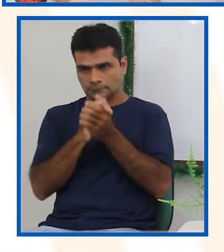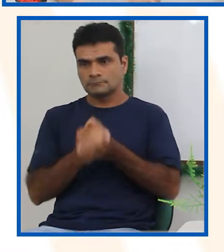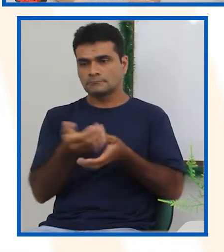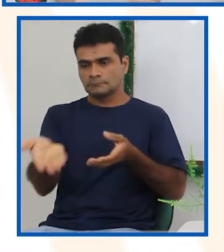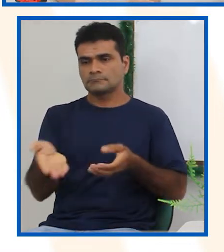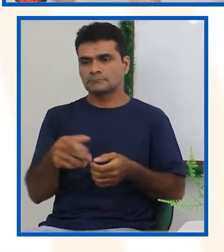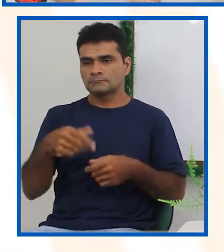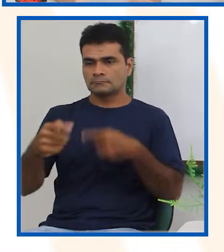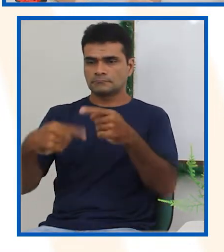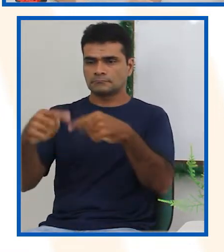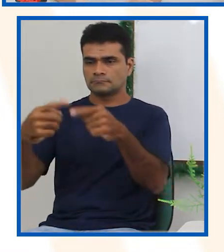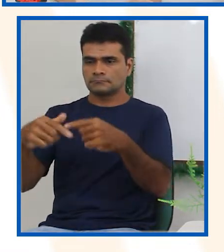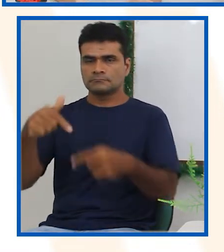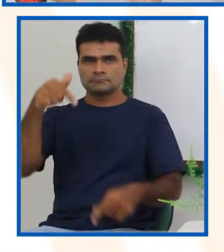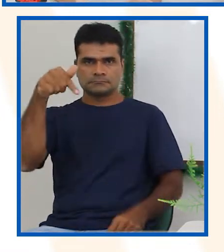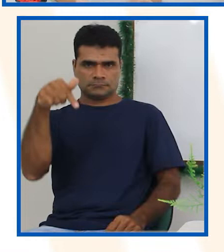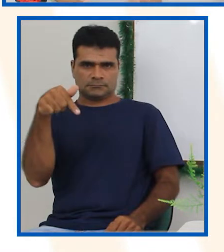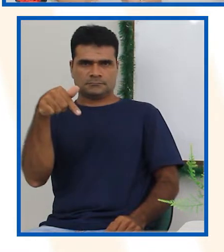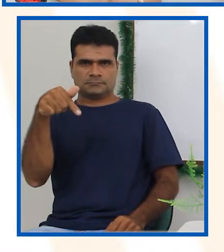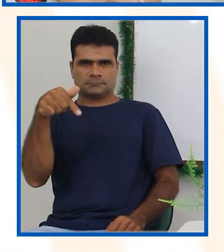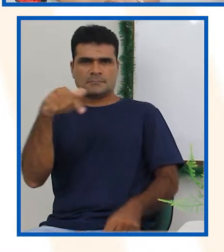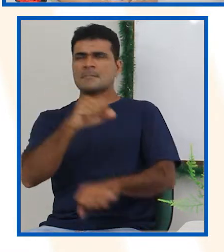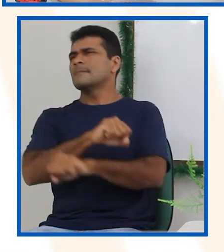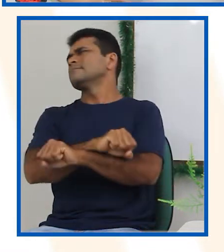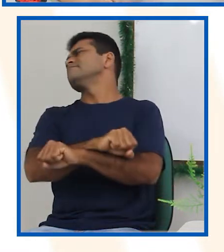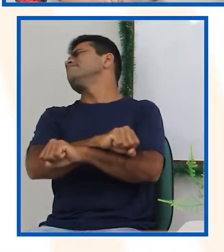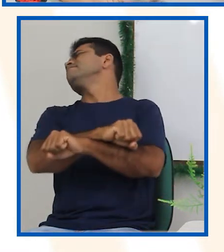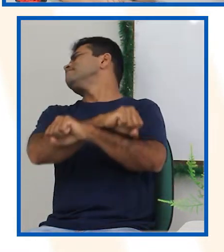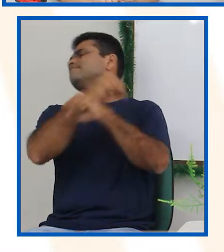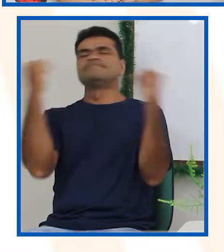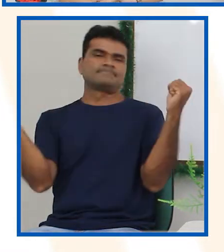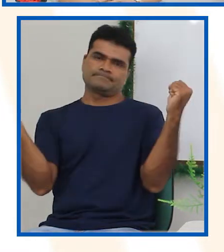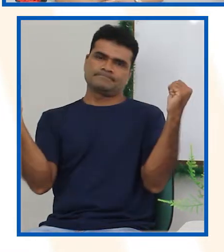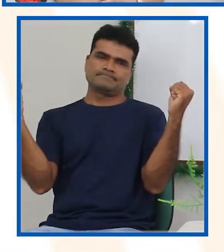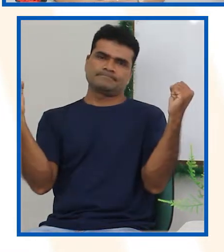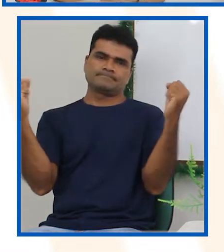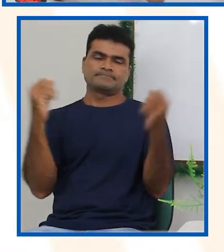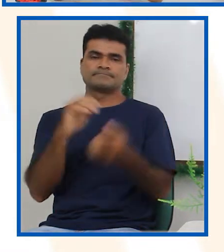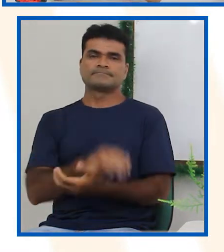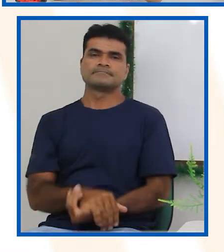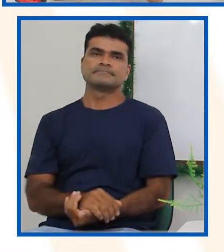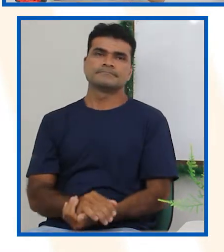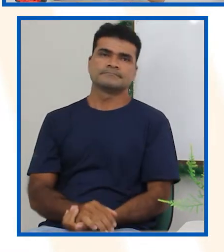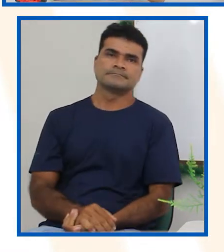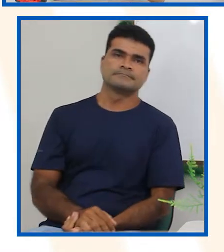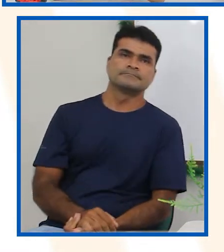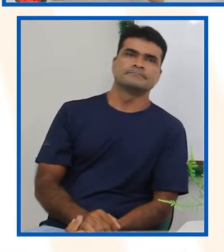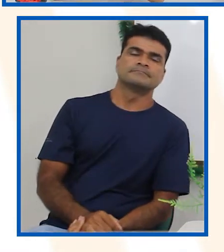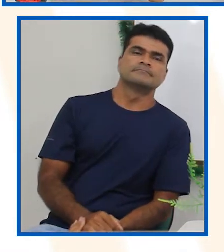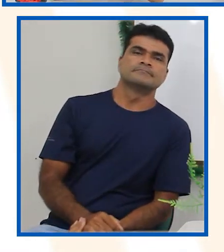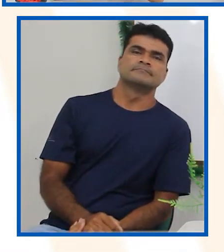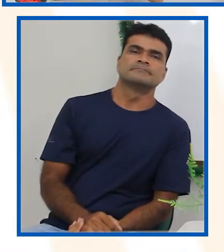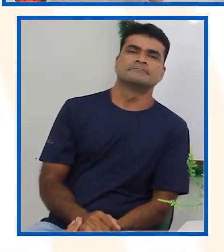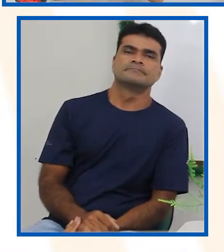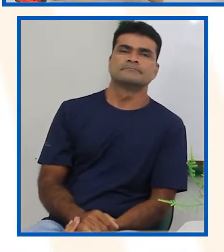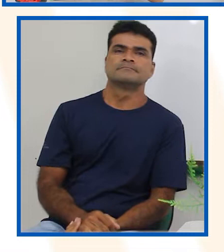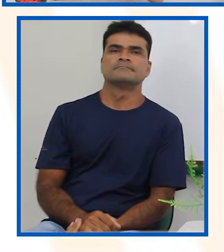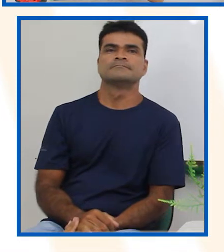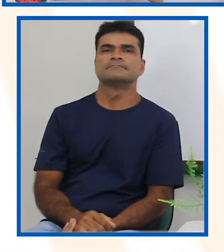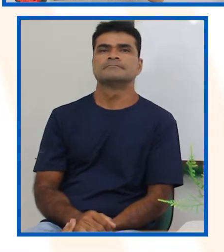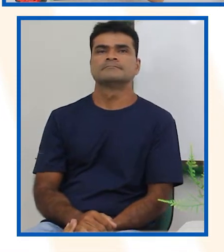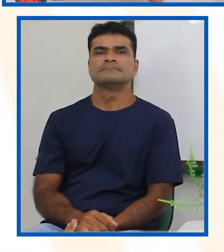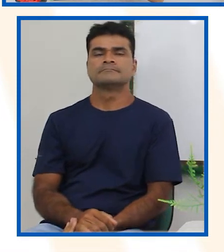no dado não tem o número 7. Não é isso? Então, pra que a gente possa entender melhor, a Tia Cris trouxe aqui